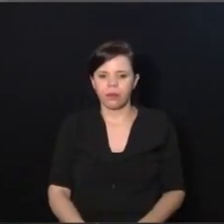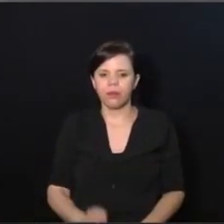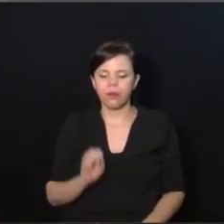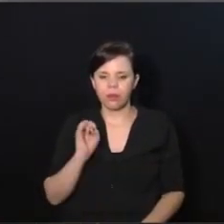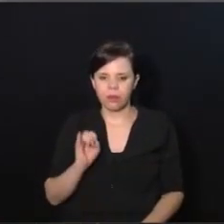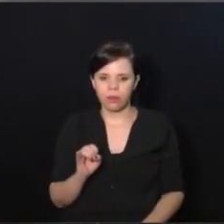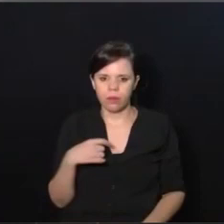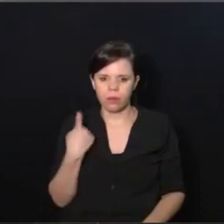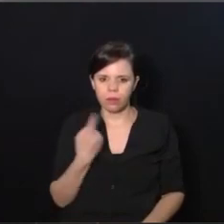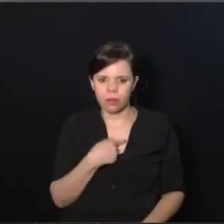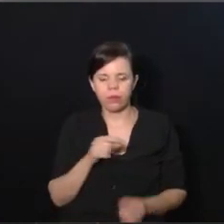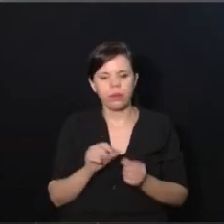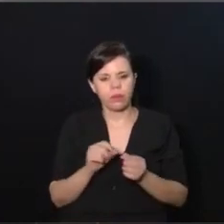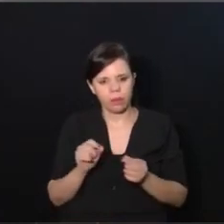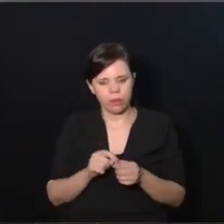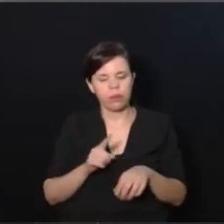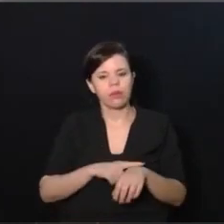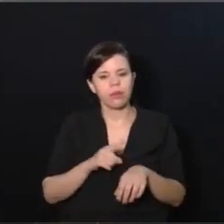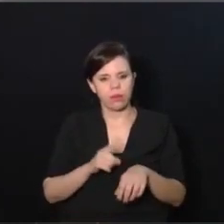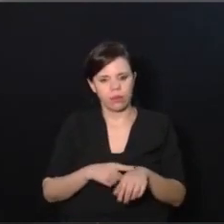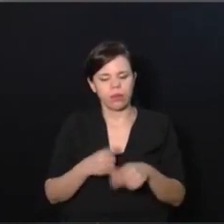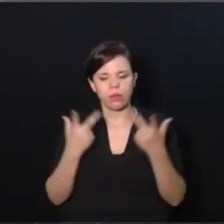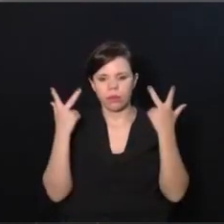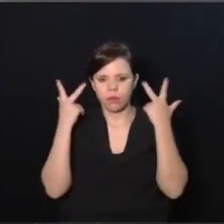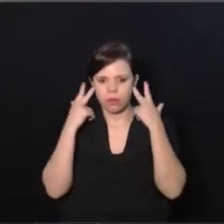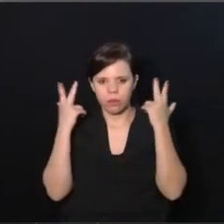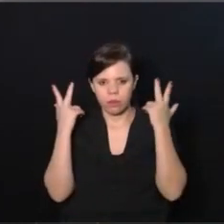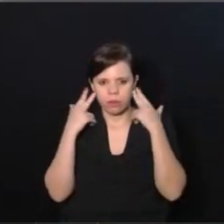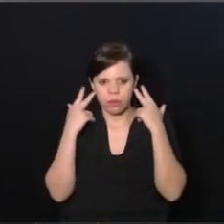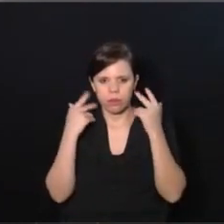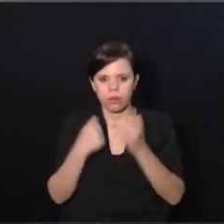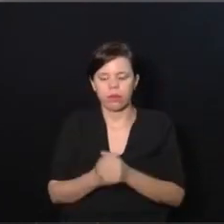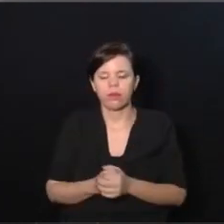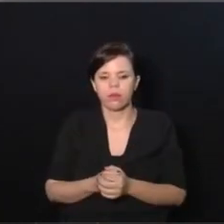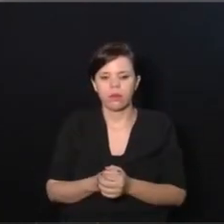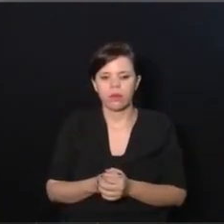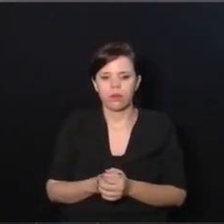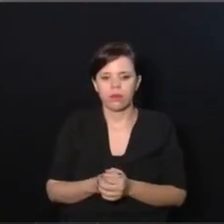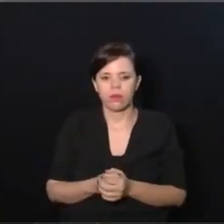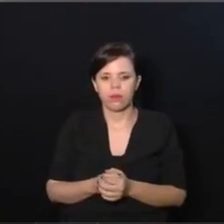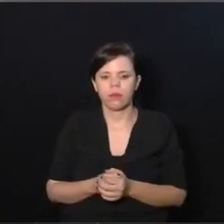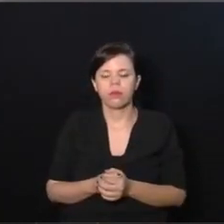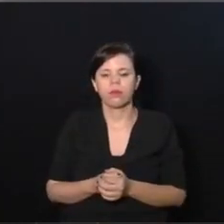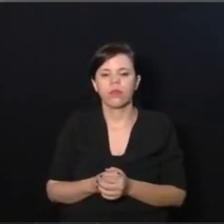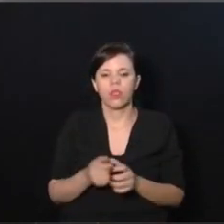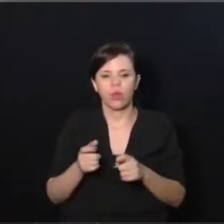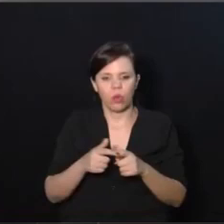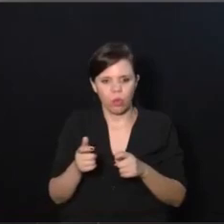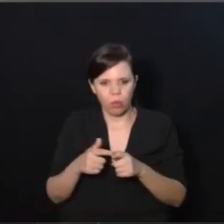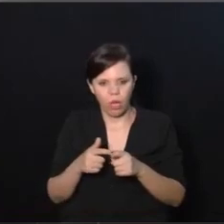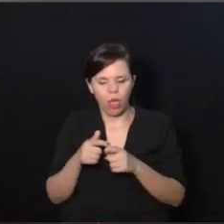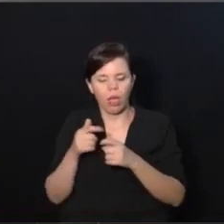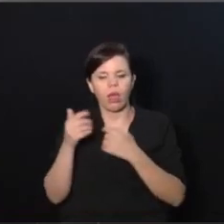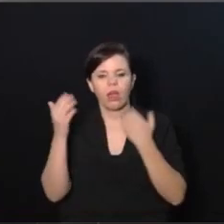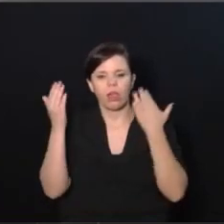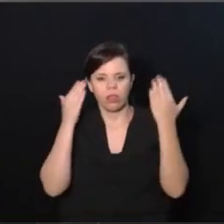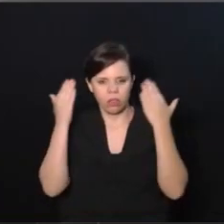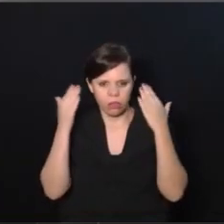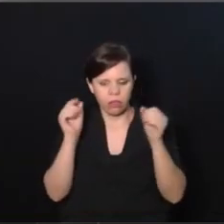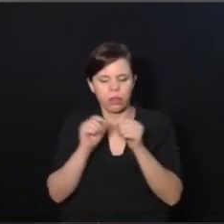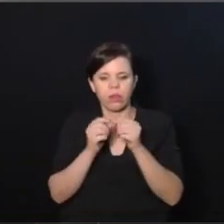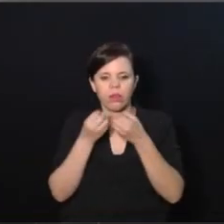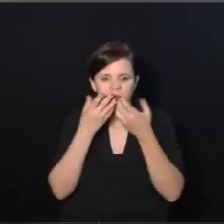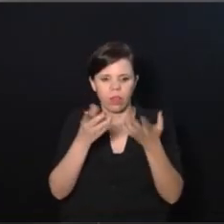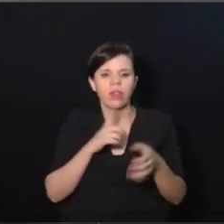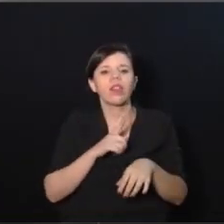faz a coisa num tempo normal, escuta o que o terapeuta tem para dizer, a gente vai ter tempo para a nossa